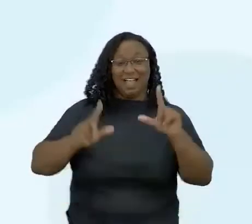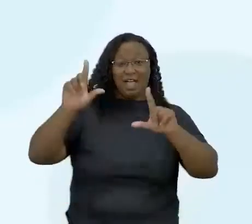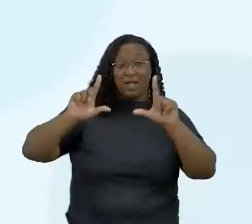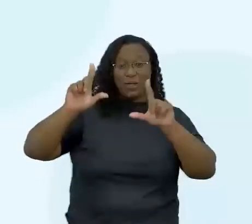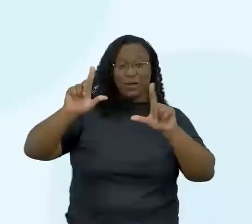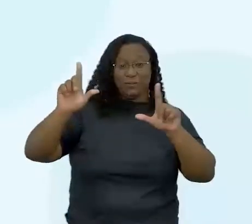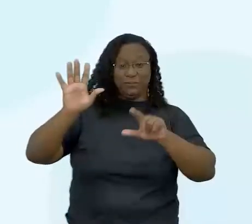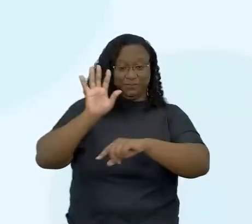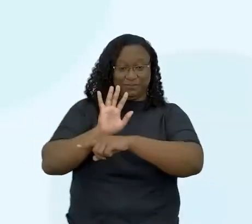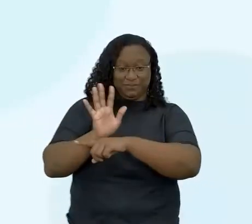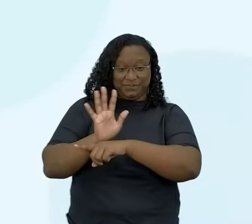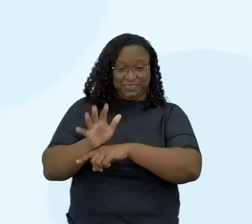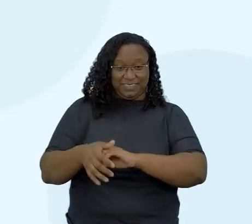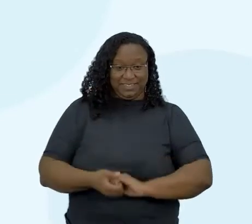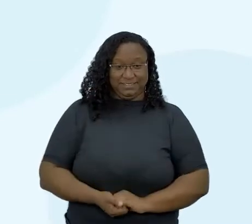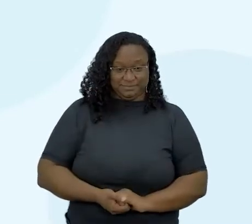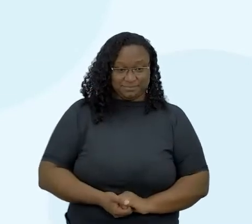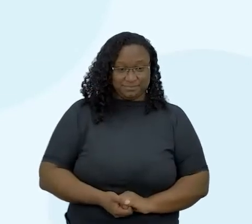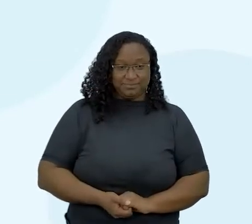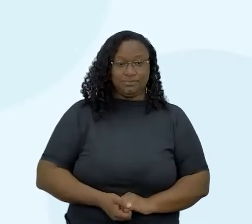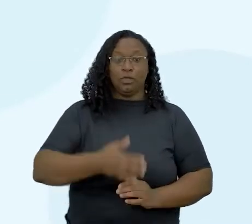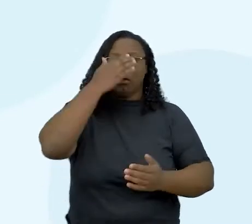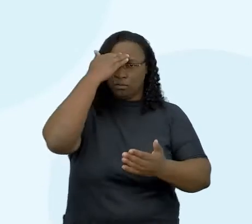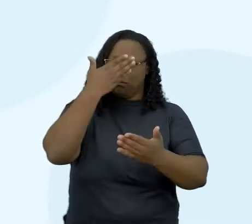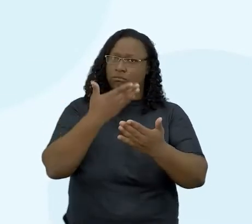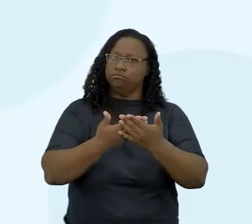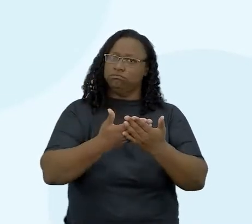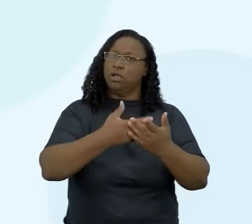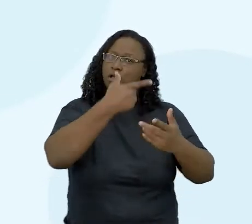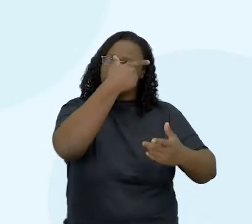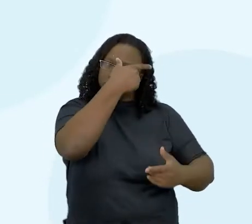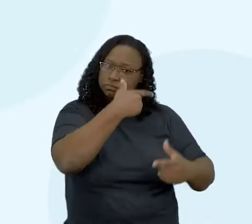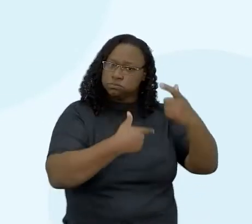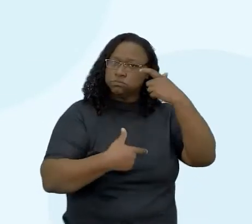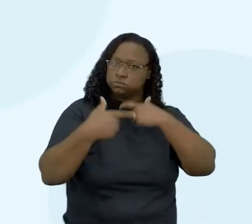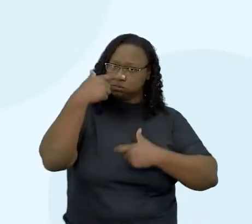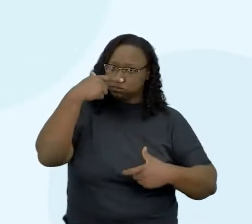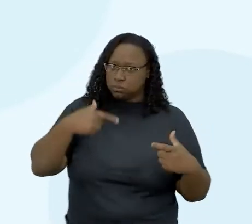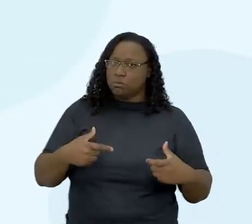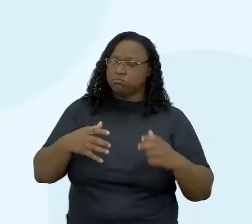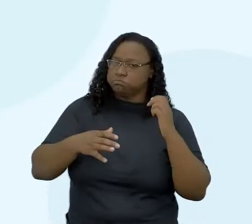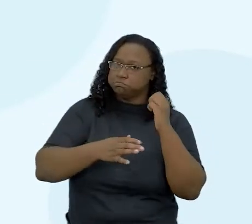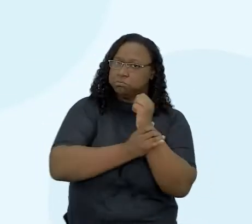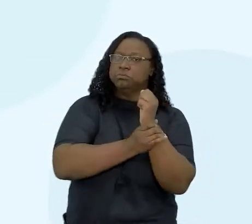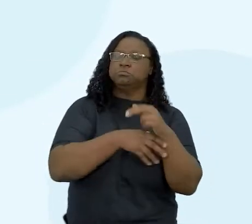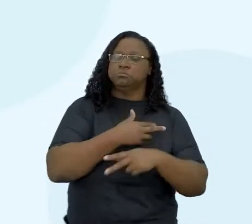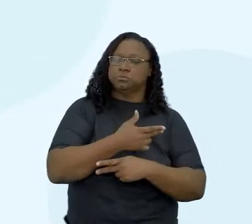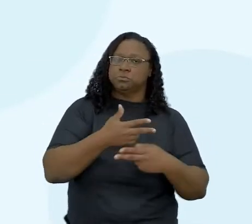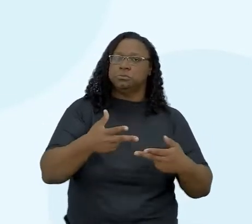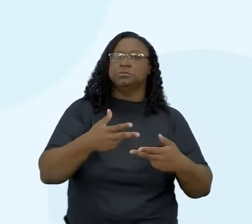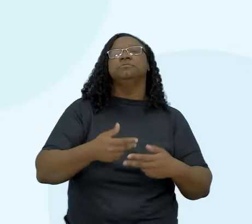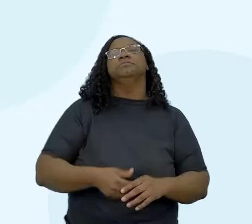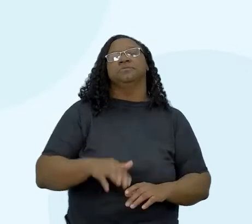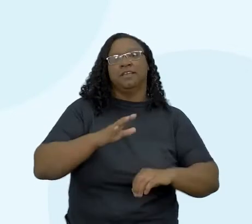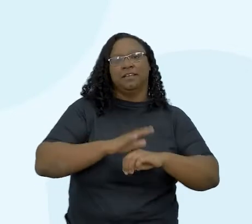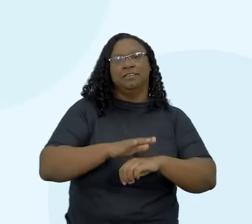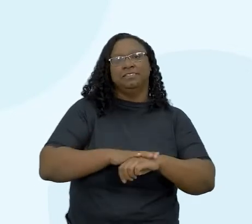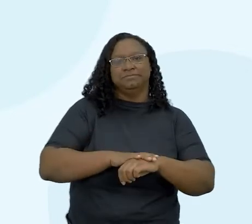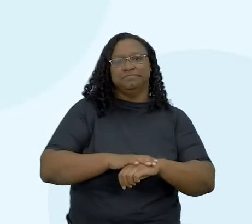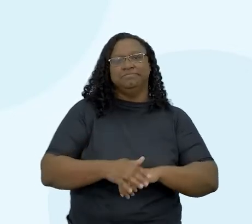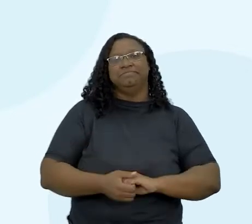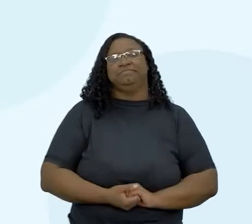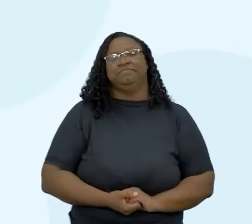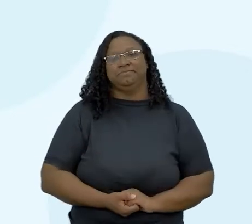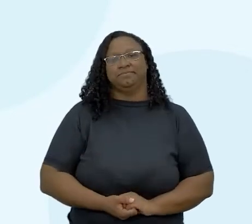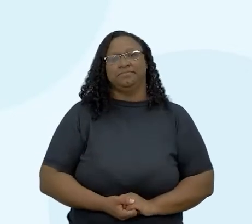está lá, escrito, ó, autoconfiança, confiança em si próprio, segurança em si mesmo e nas suas próprias habilidades. Olha quanta coisa legal você